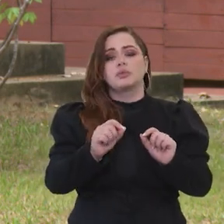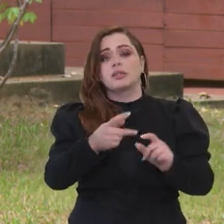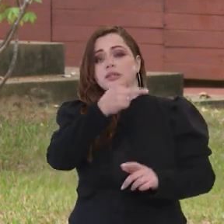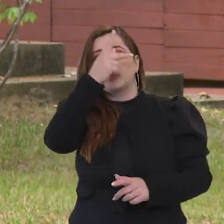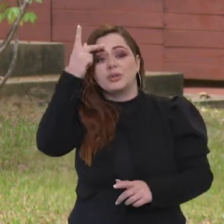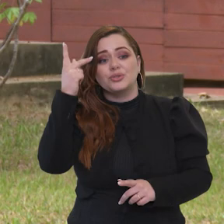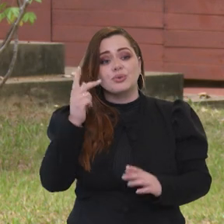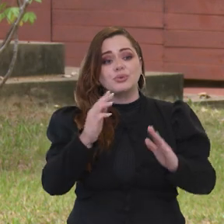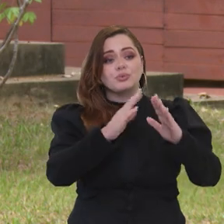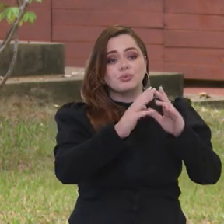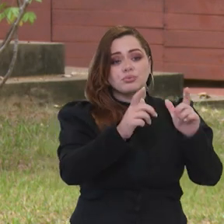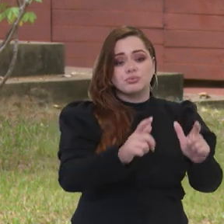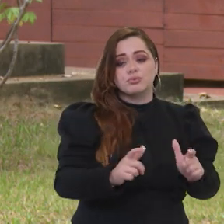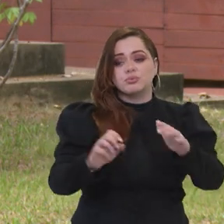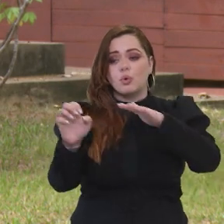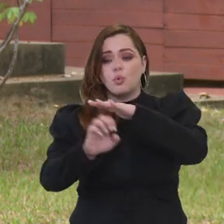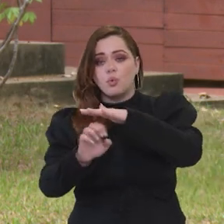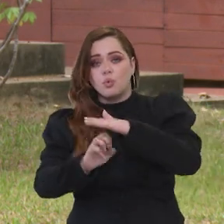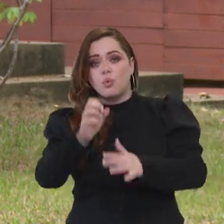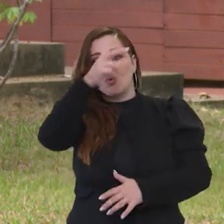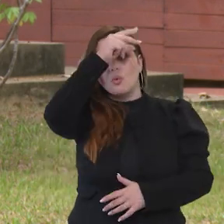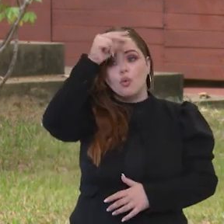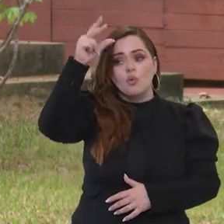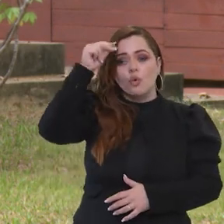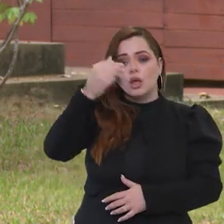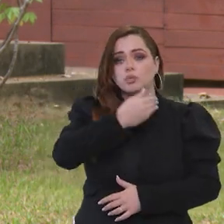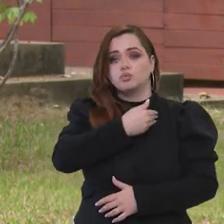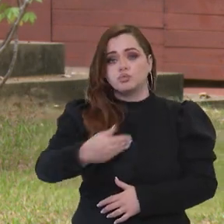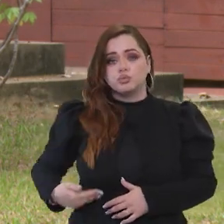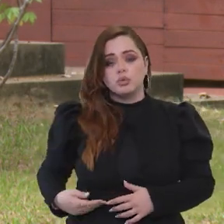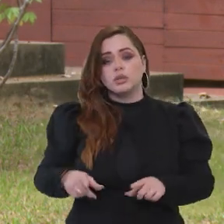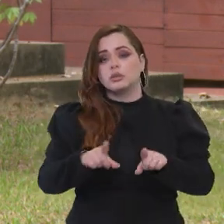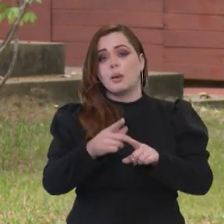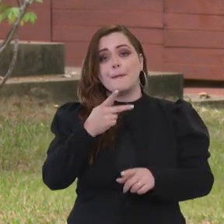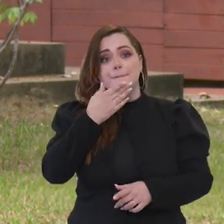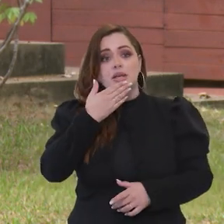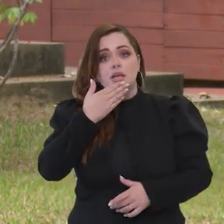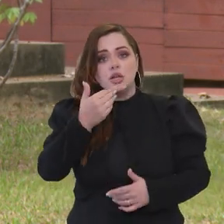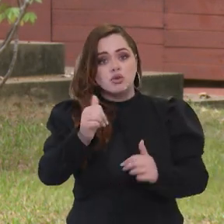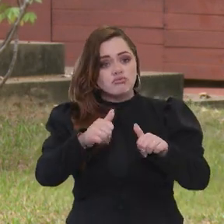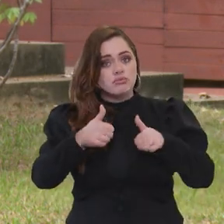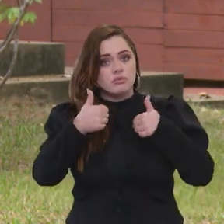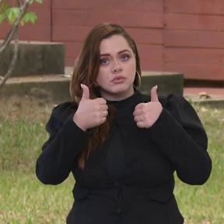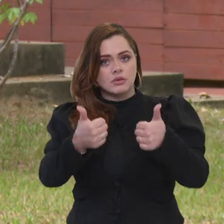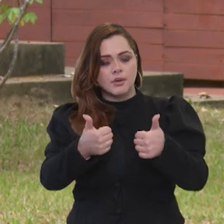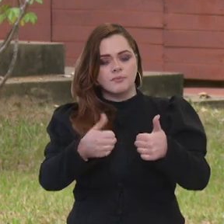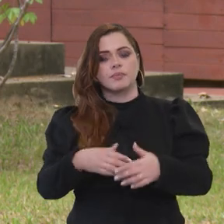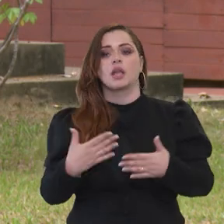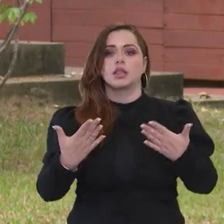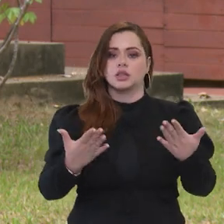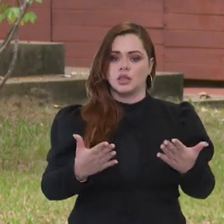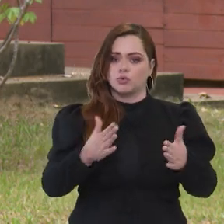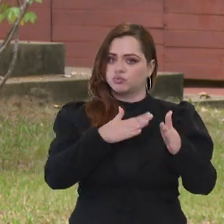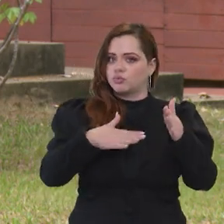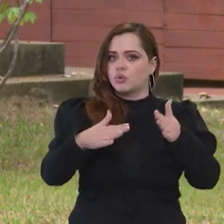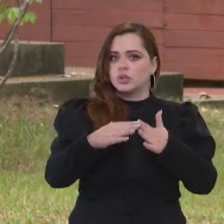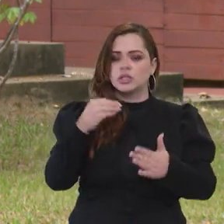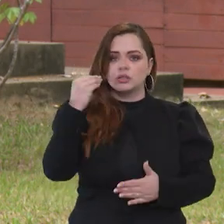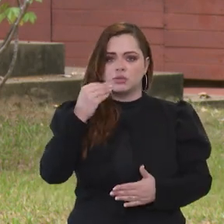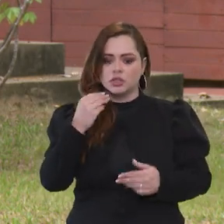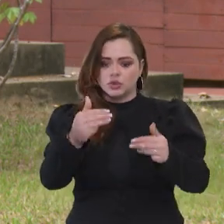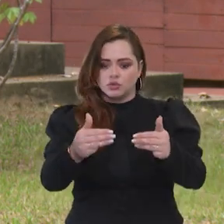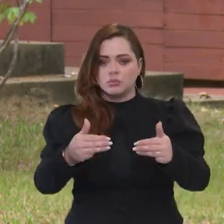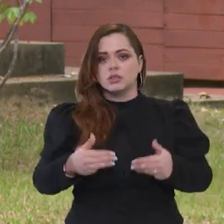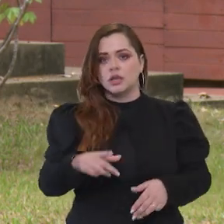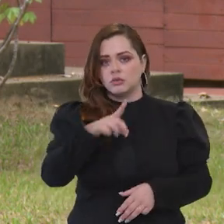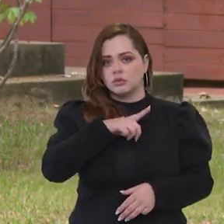entidades, o setor privado, os prefeitos, os governadores, para que nós pudéssemos aperfeiçoar. E a partir dessa experiência que o Ministério